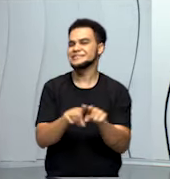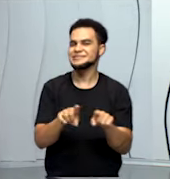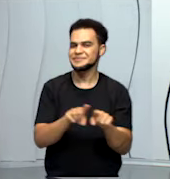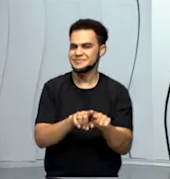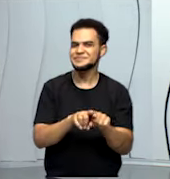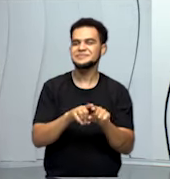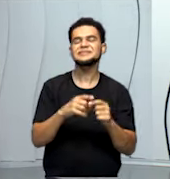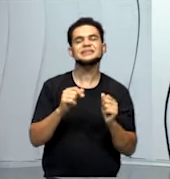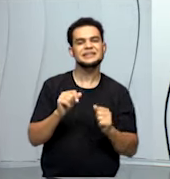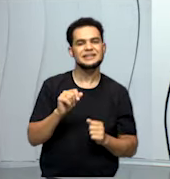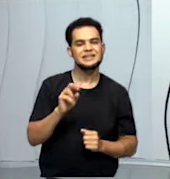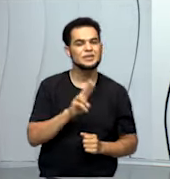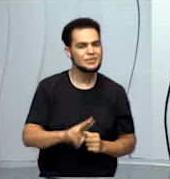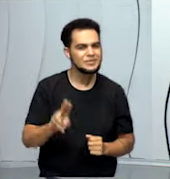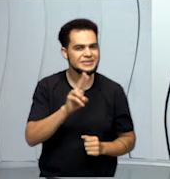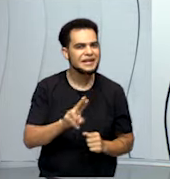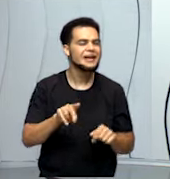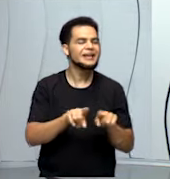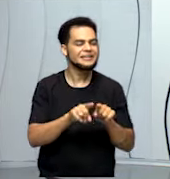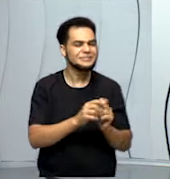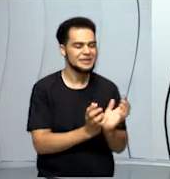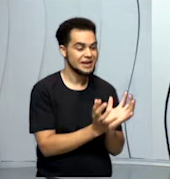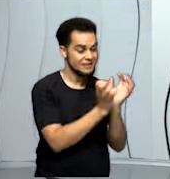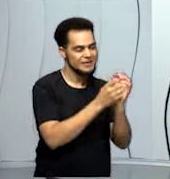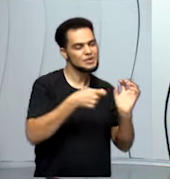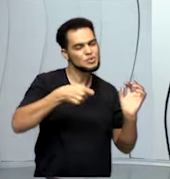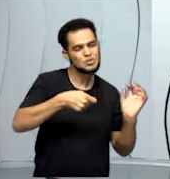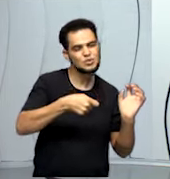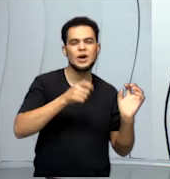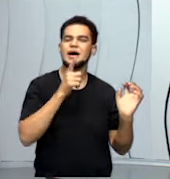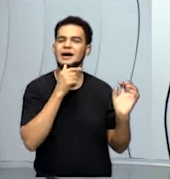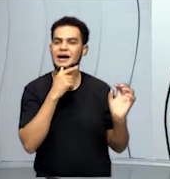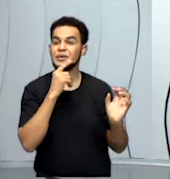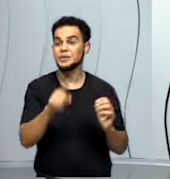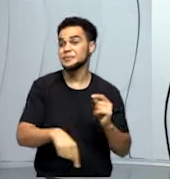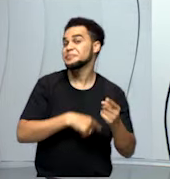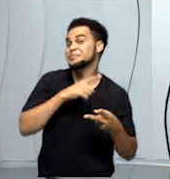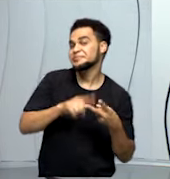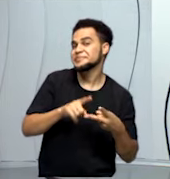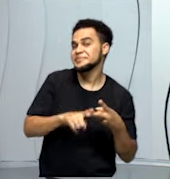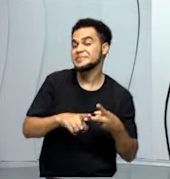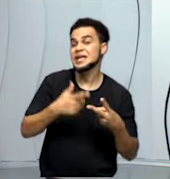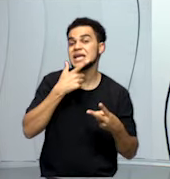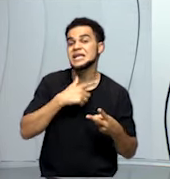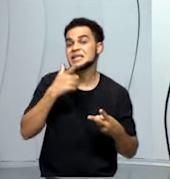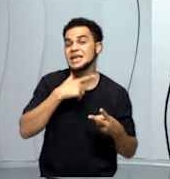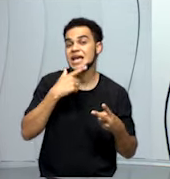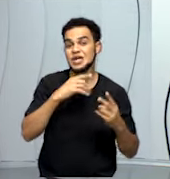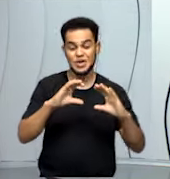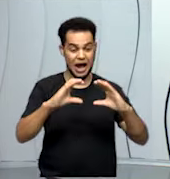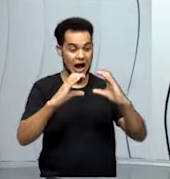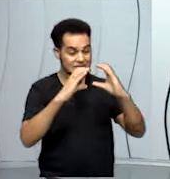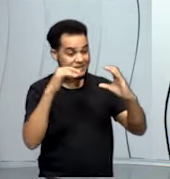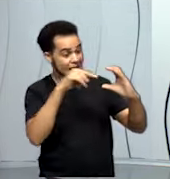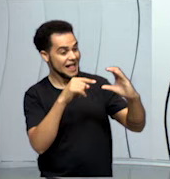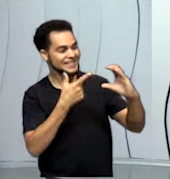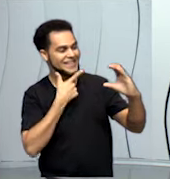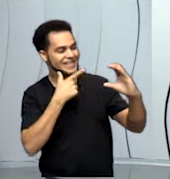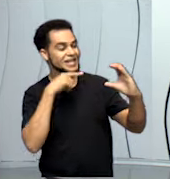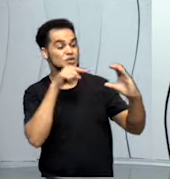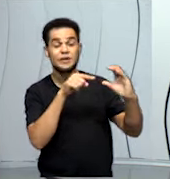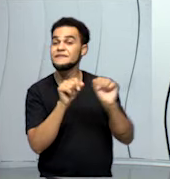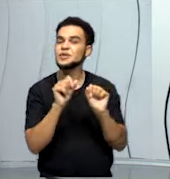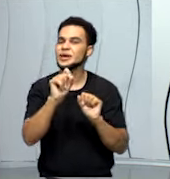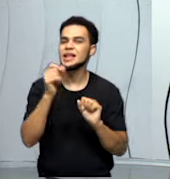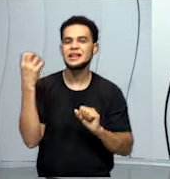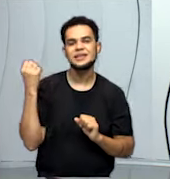comentar que a alface é uma planta, que ela vai ser irrigada também durante a vida, o queijo,